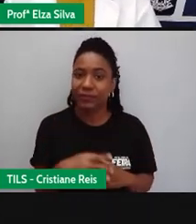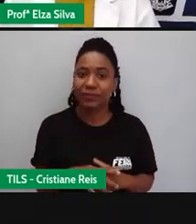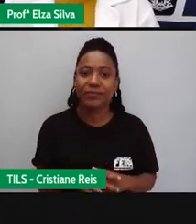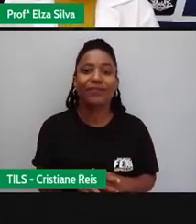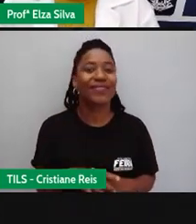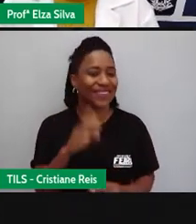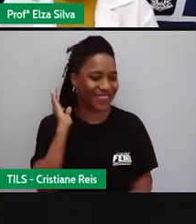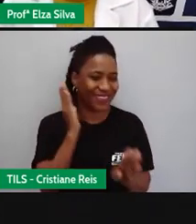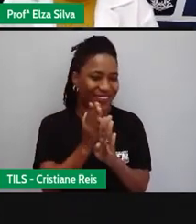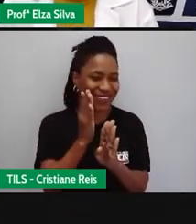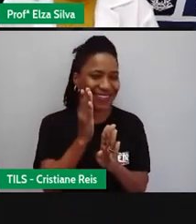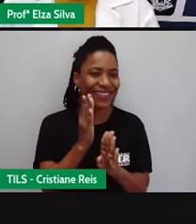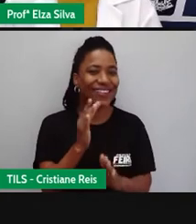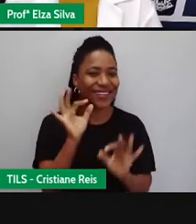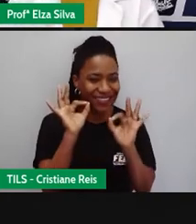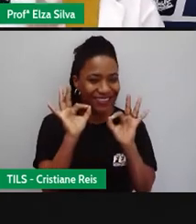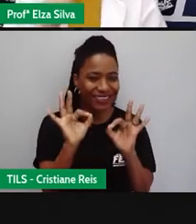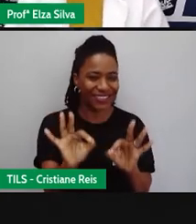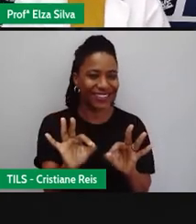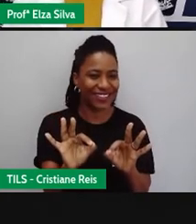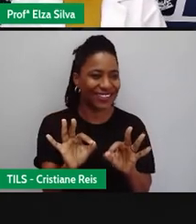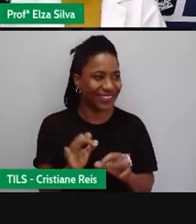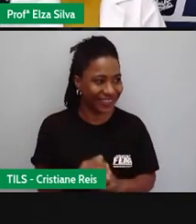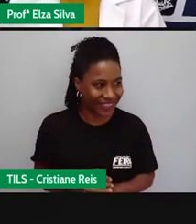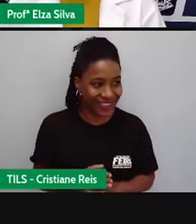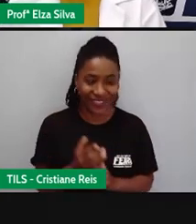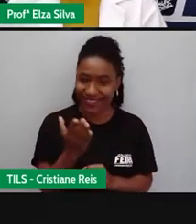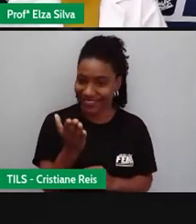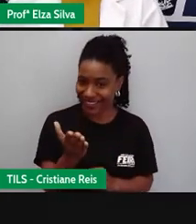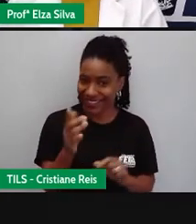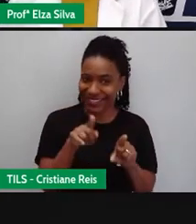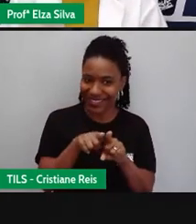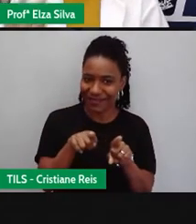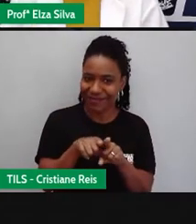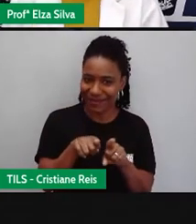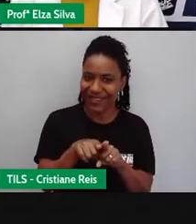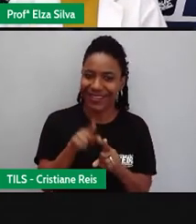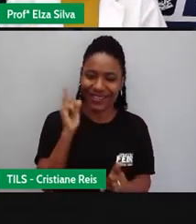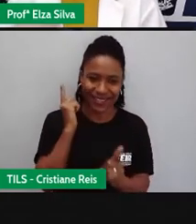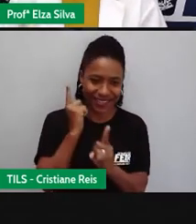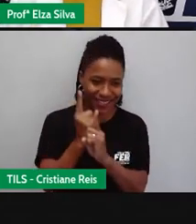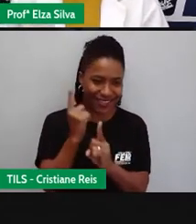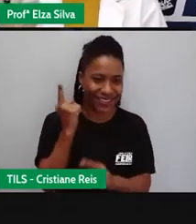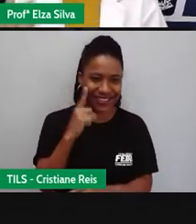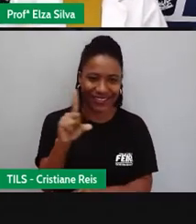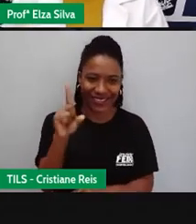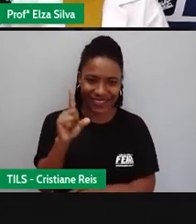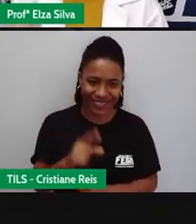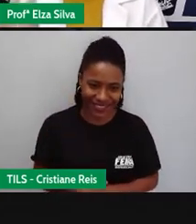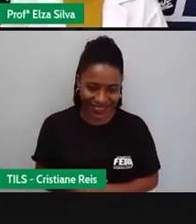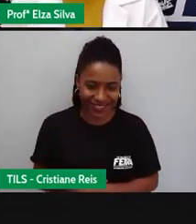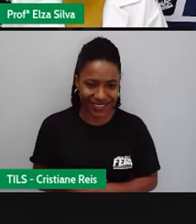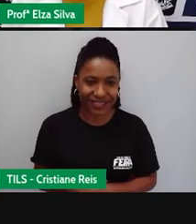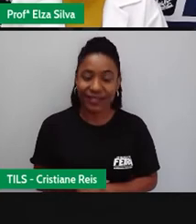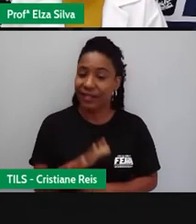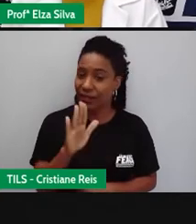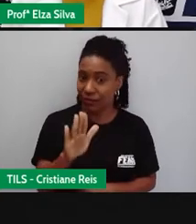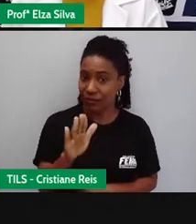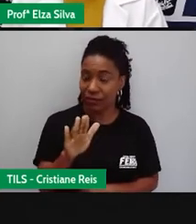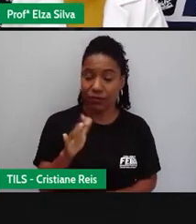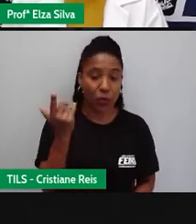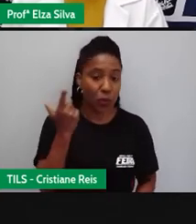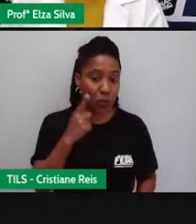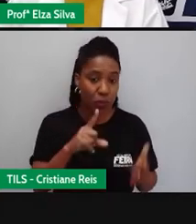Acertei. E você também acertou. E assim por diante. Então, à medida que você for acertando as